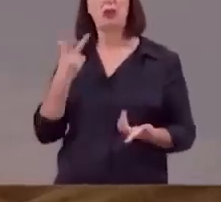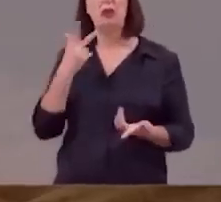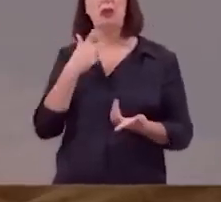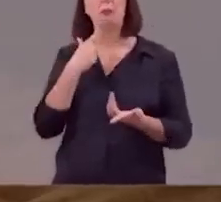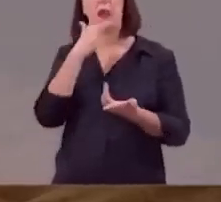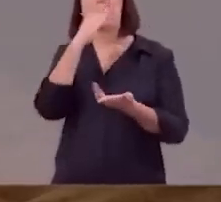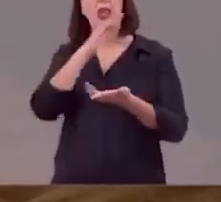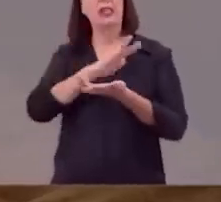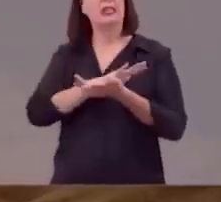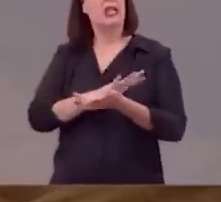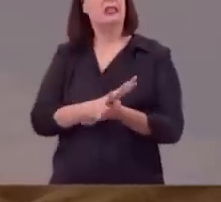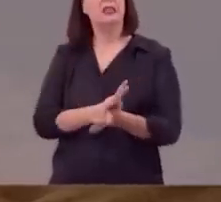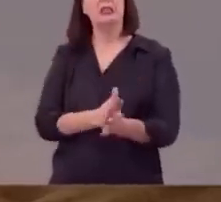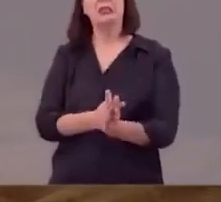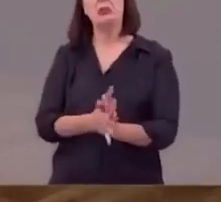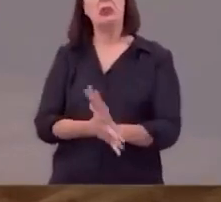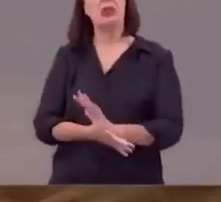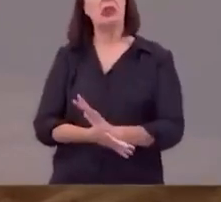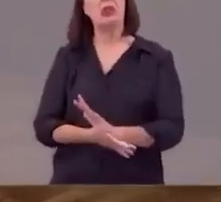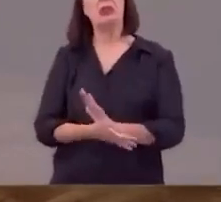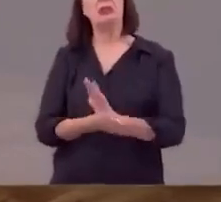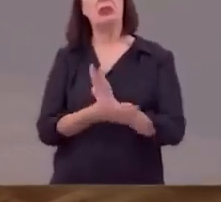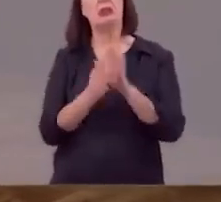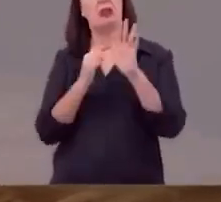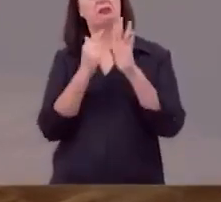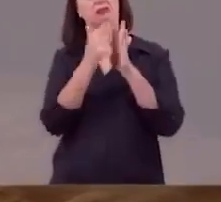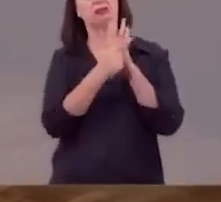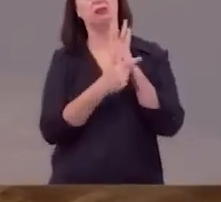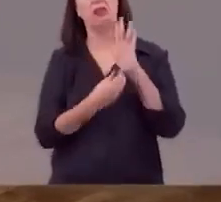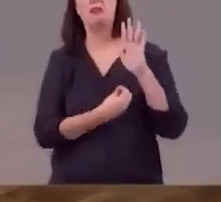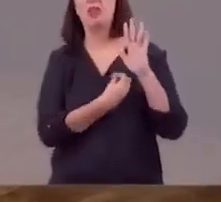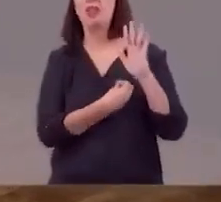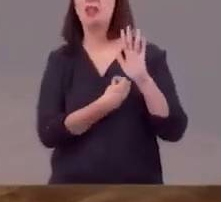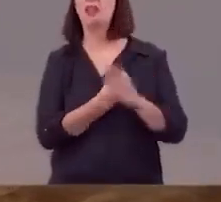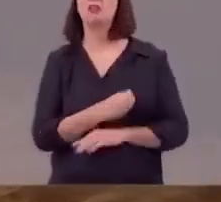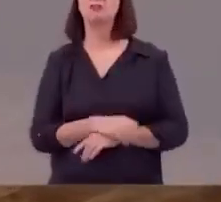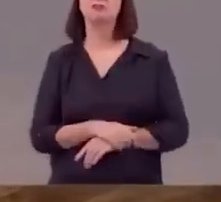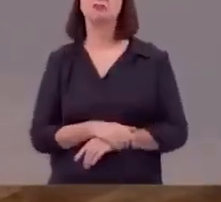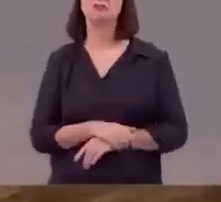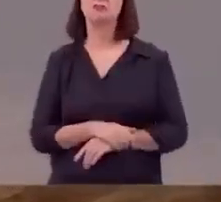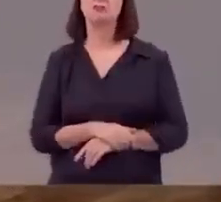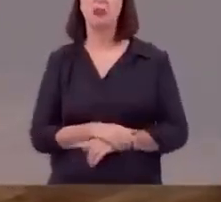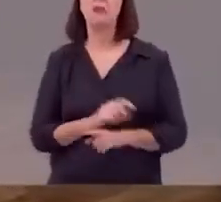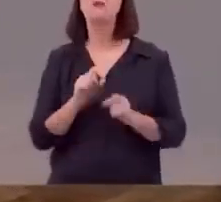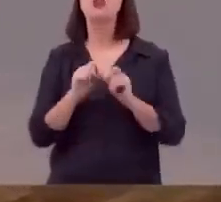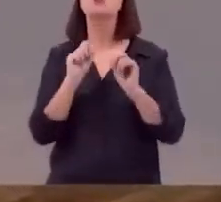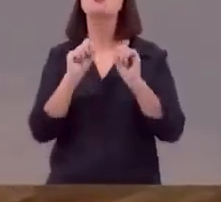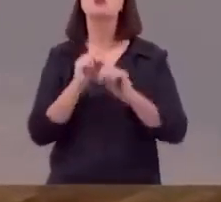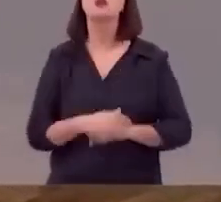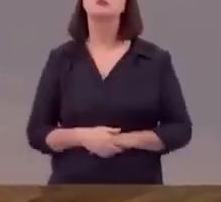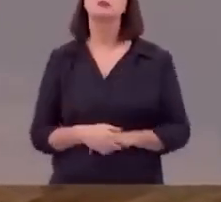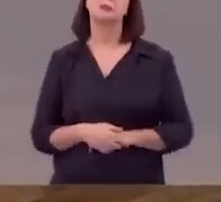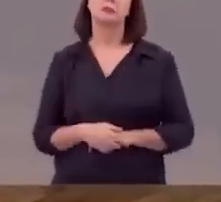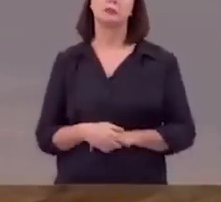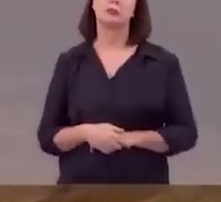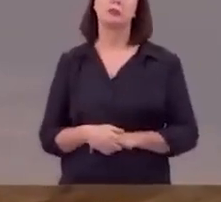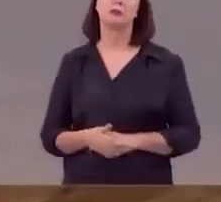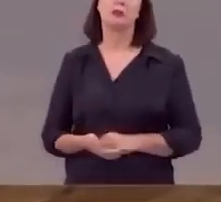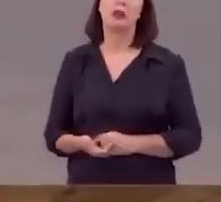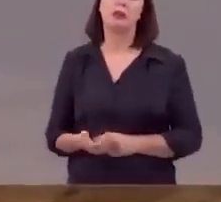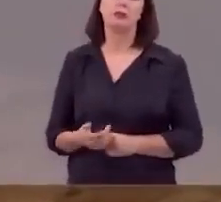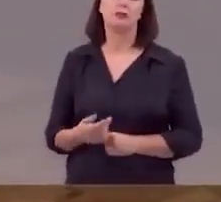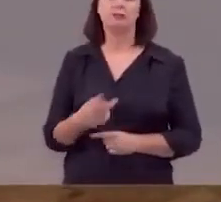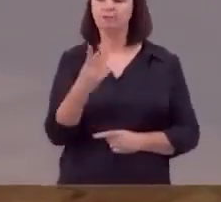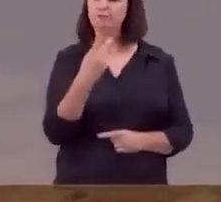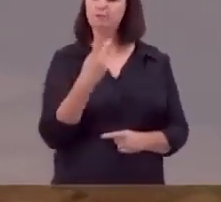nas áreas mais importantes da vida o que que ele fez ele fez